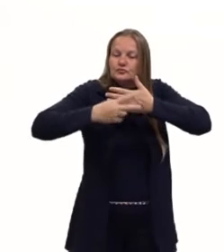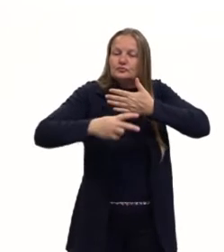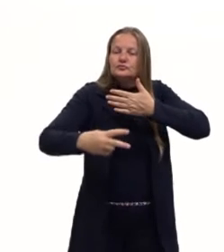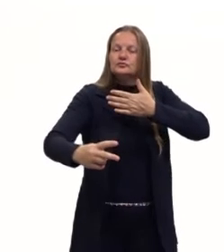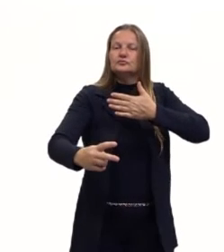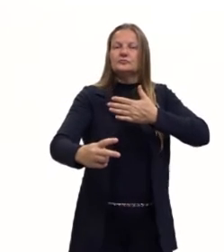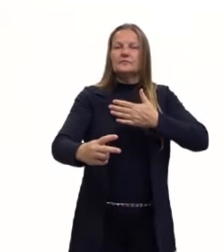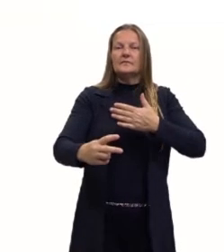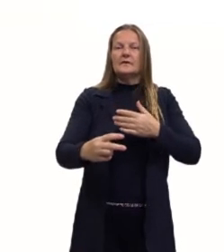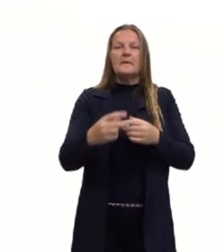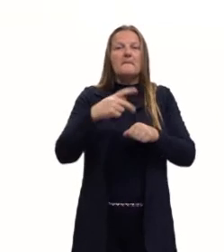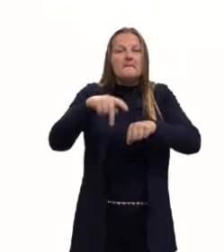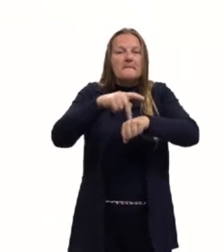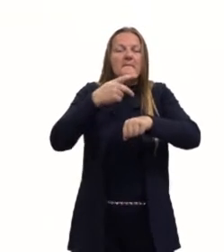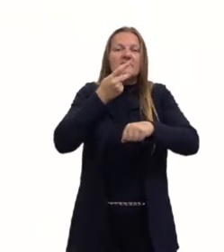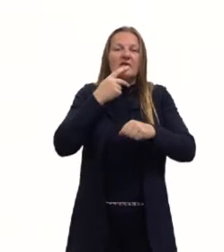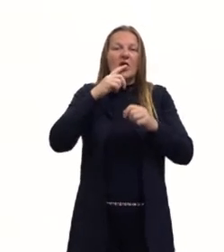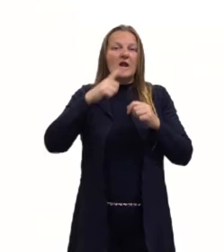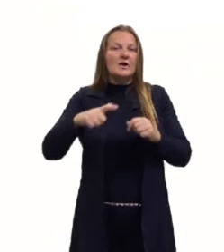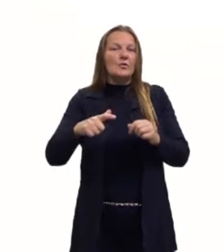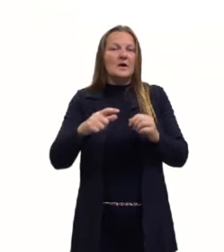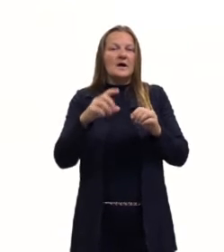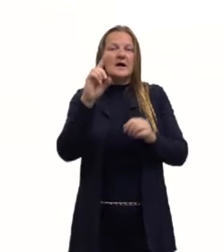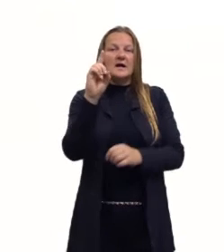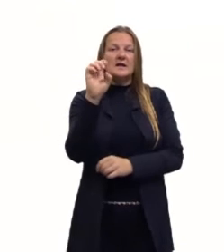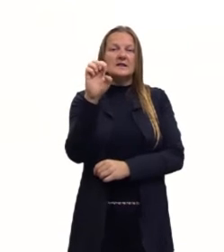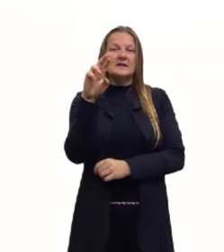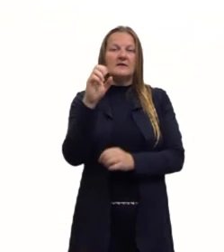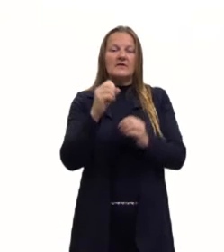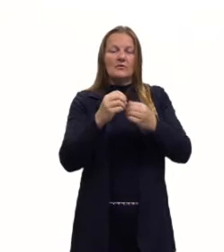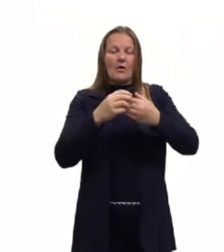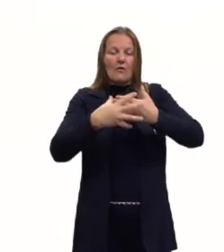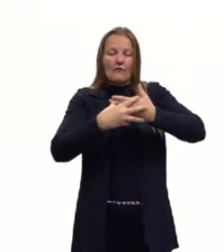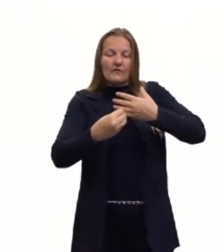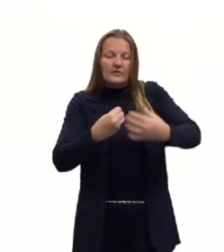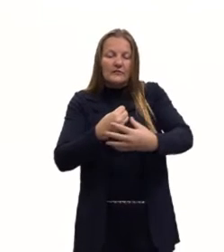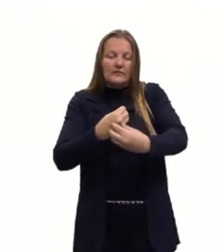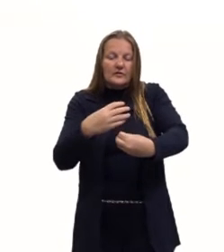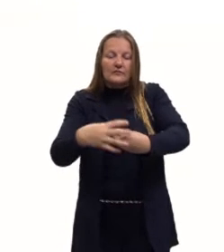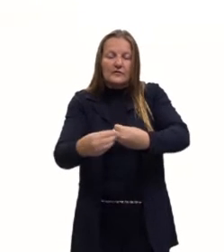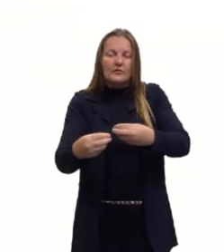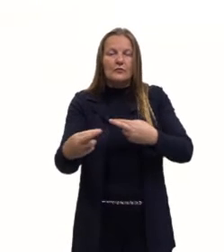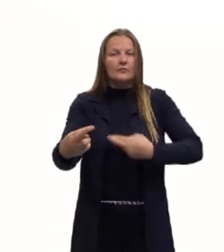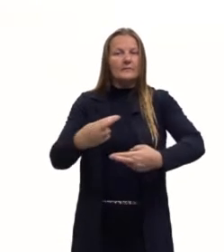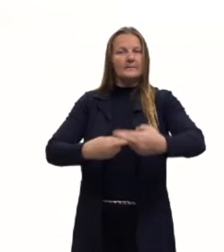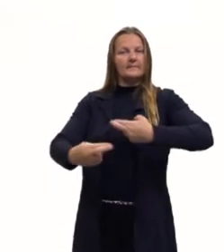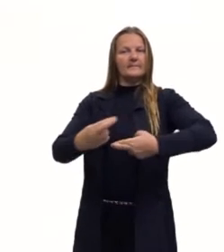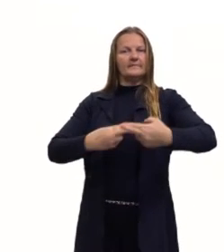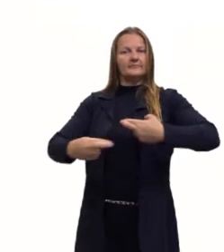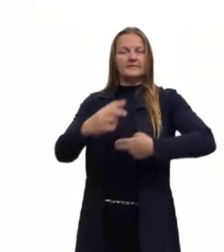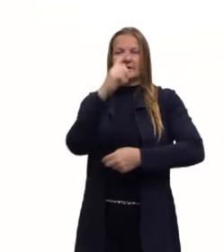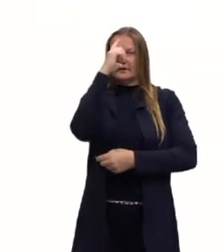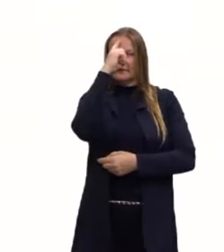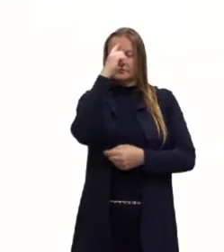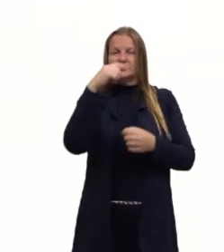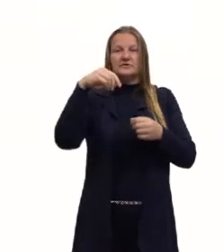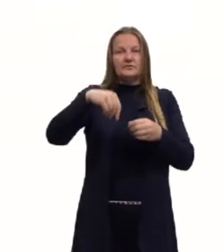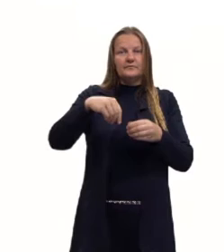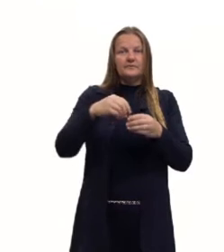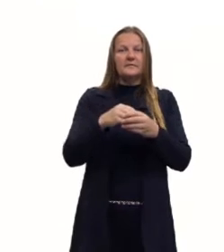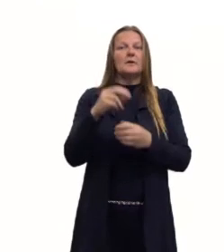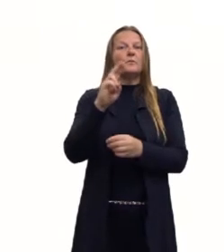todos os países da América que falam qualquer língua relacionada ao latim ou que